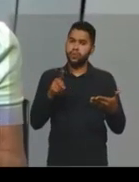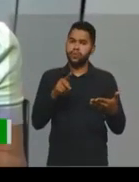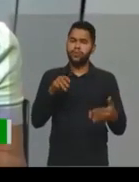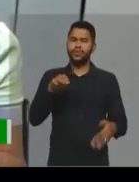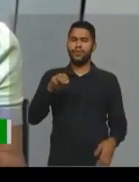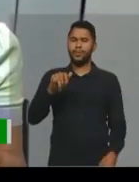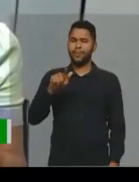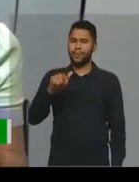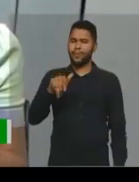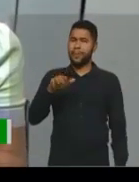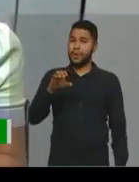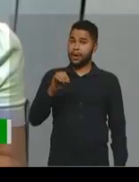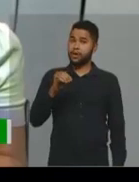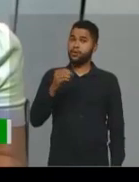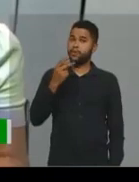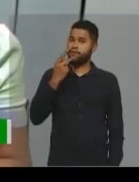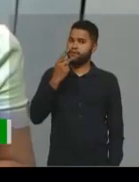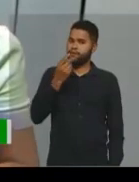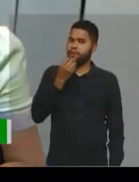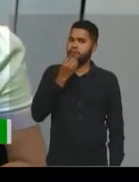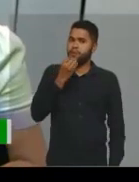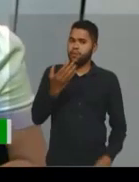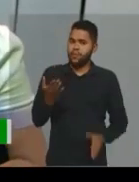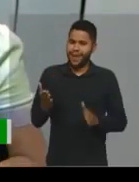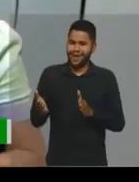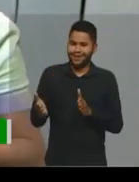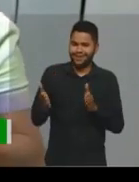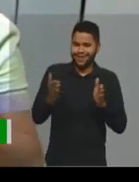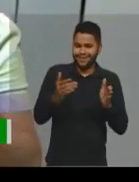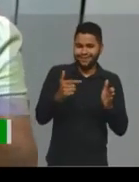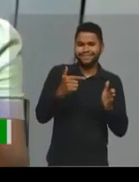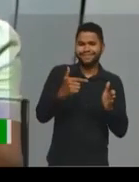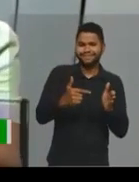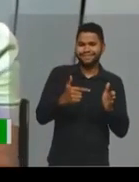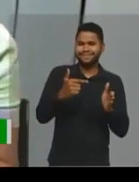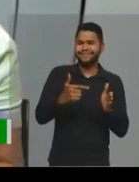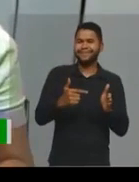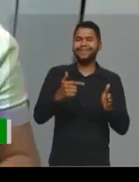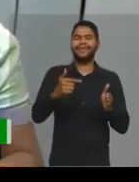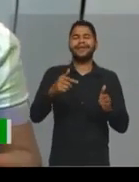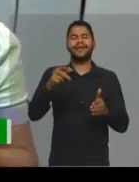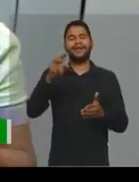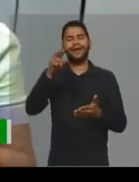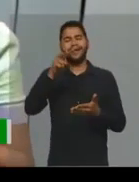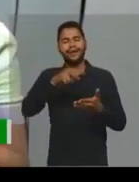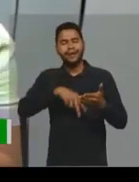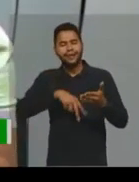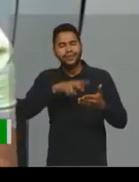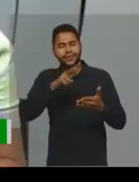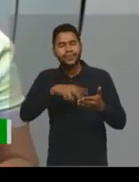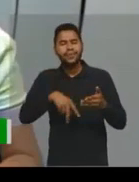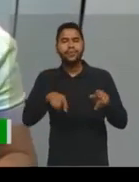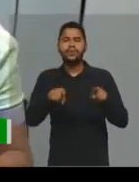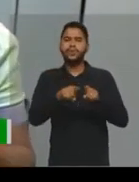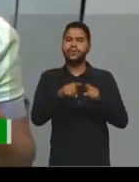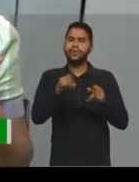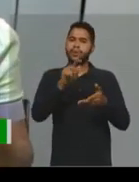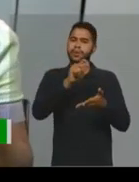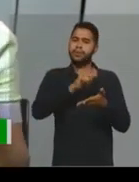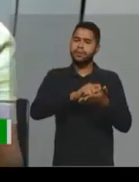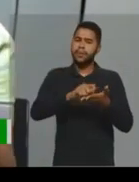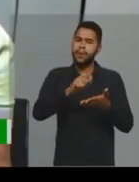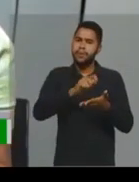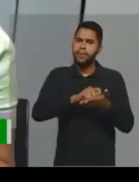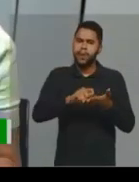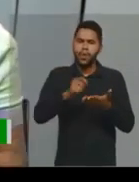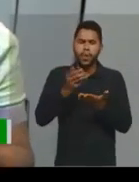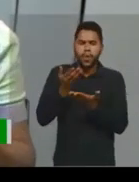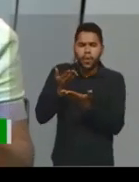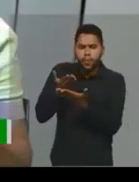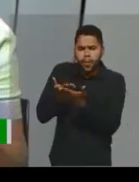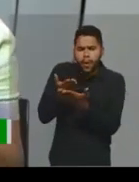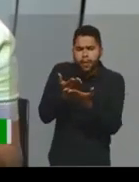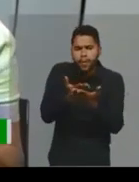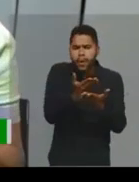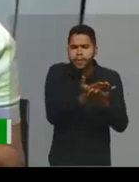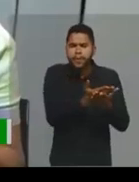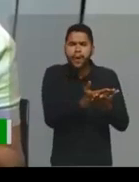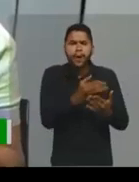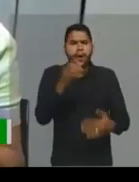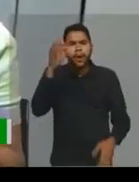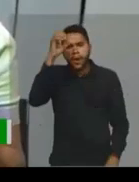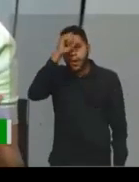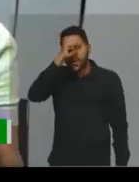bem no bloco anterior, né? Tanto a leitura, como a escrita, o estudar, o